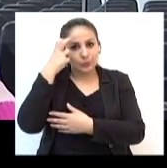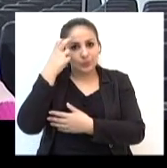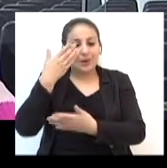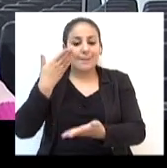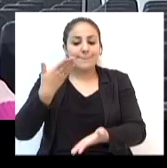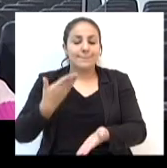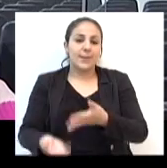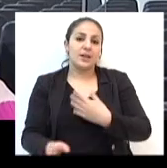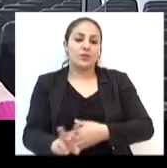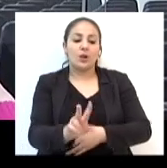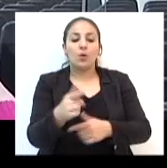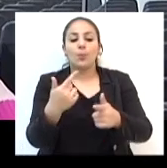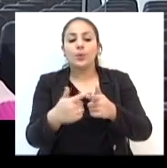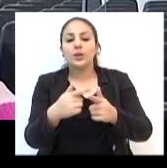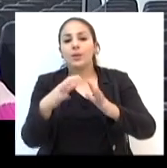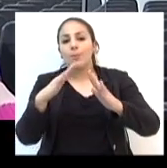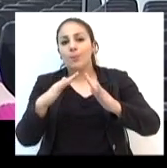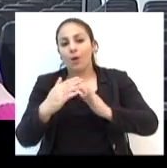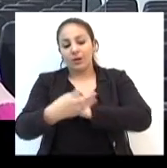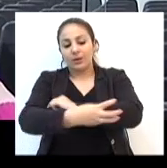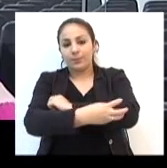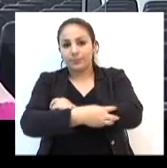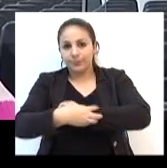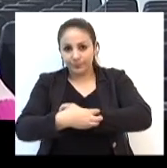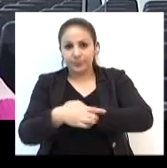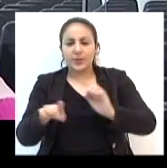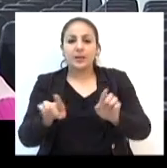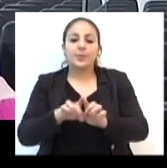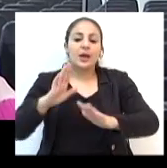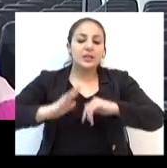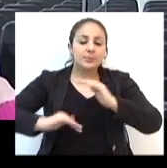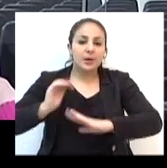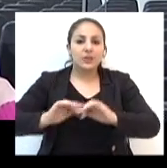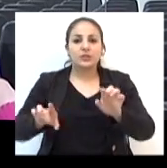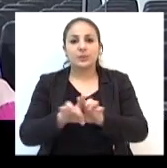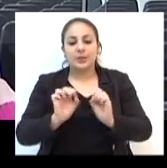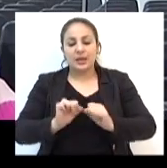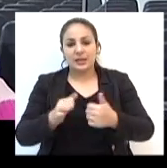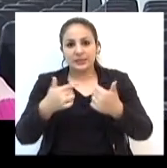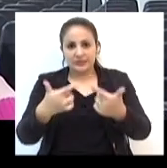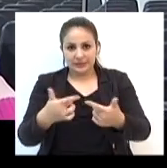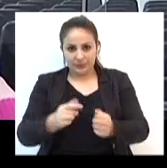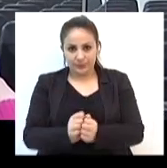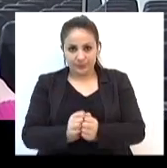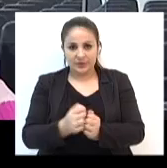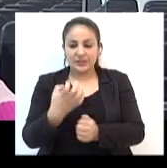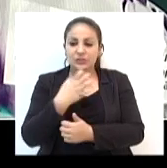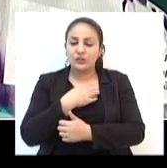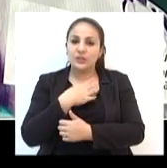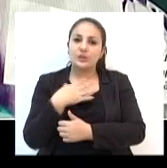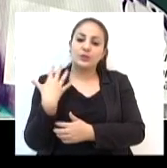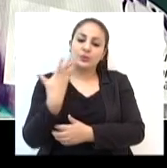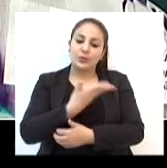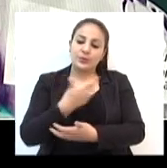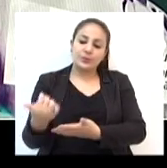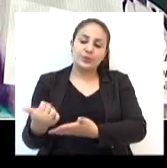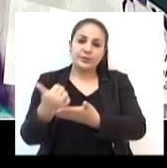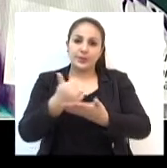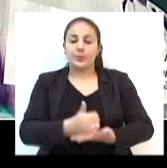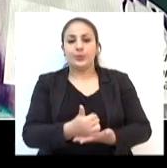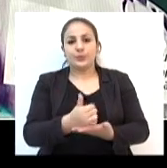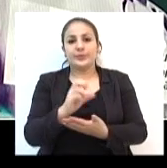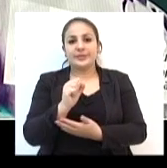desvalorizada por ser da periferia, às vezes, essas práticas e até as próprias ações. Dessa forma, nós trouxemos o Sérgio Vaz,